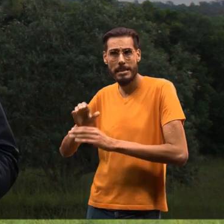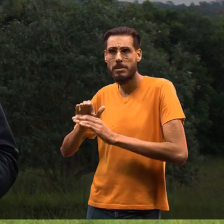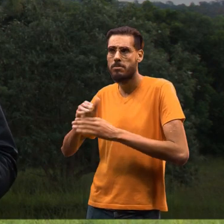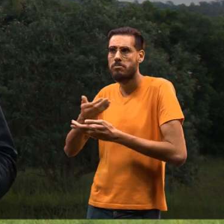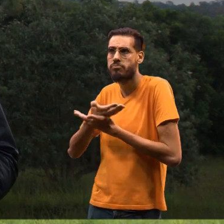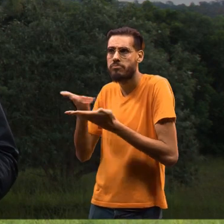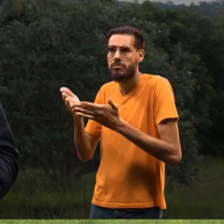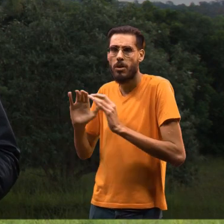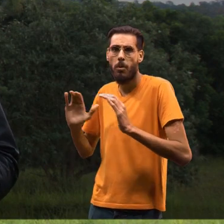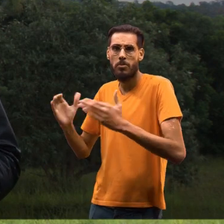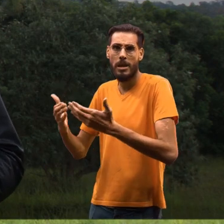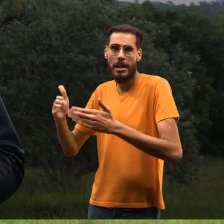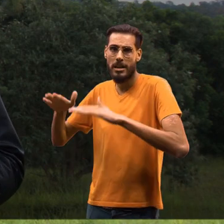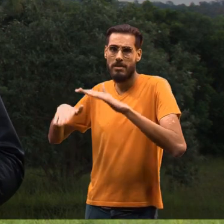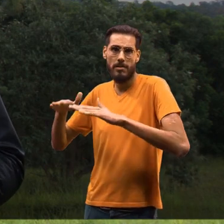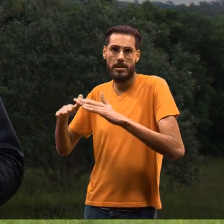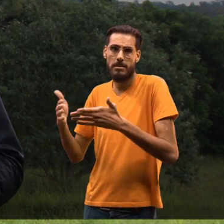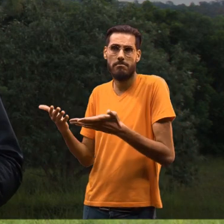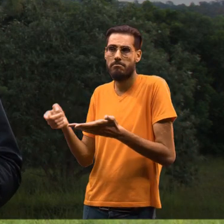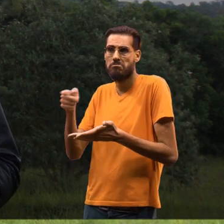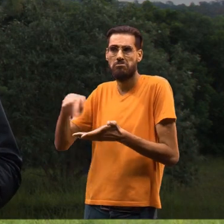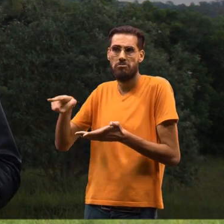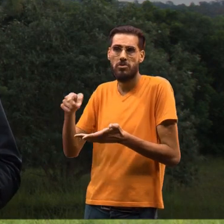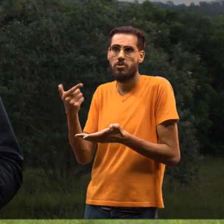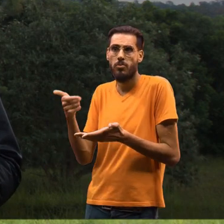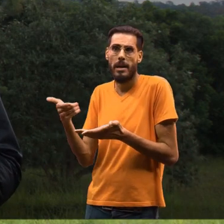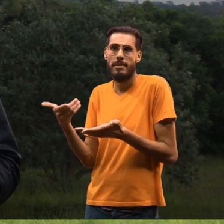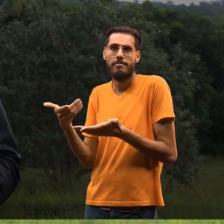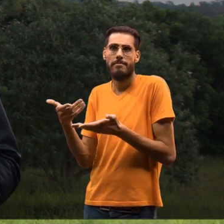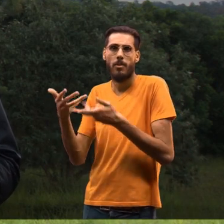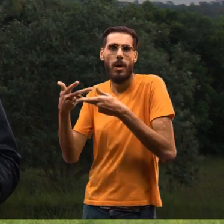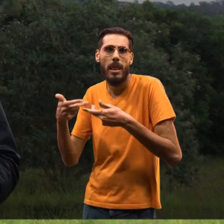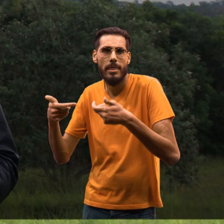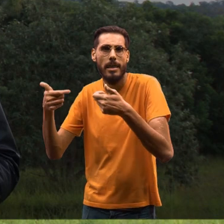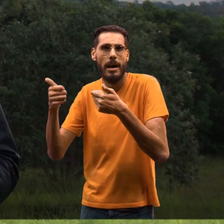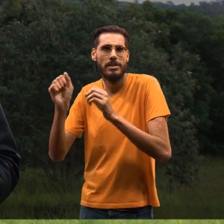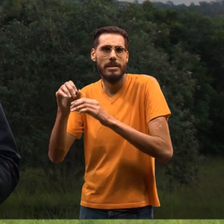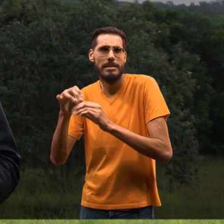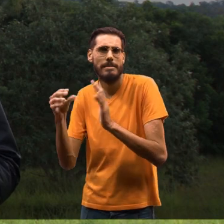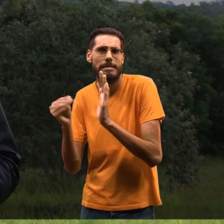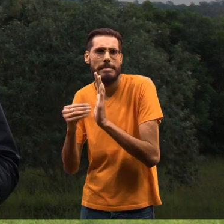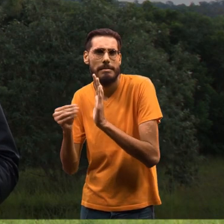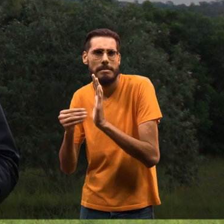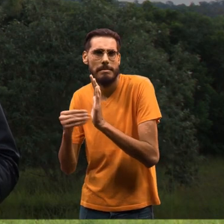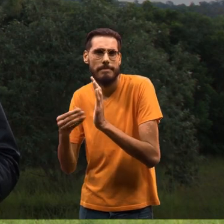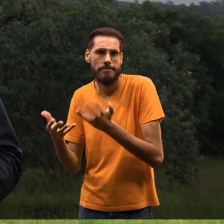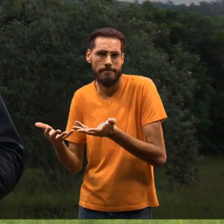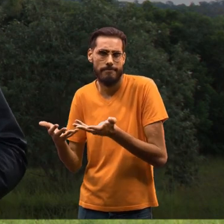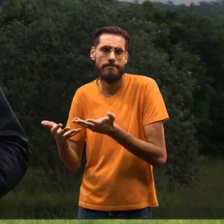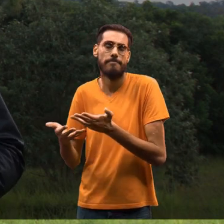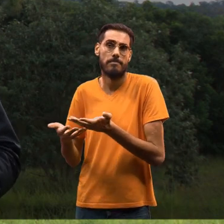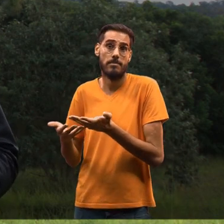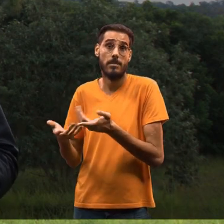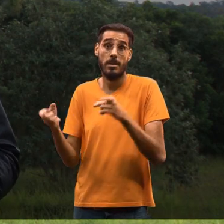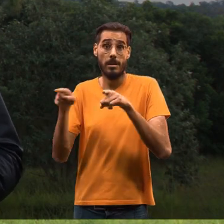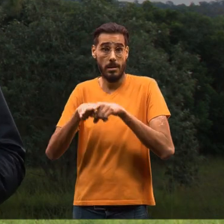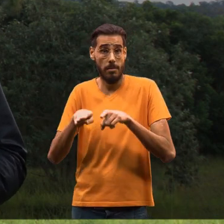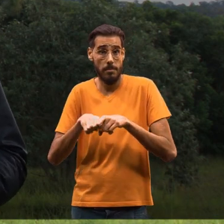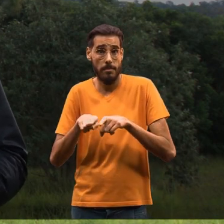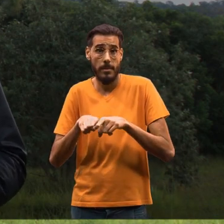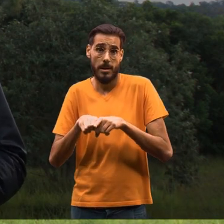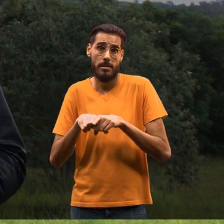comunidades que não tenham acesso a um ensino de qualidade de matemática.